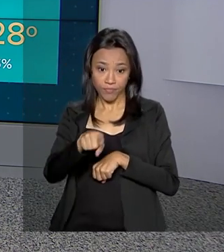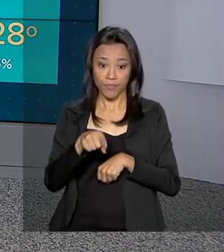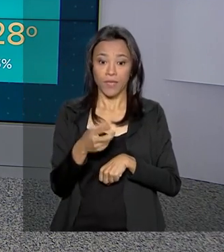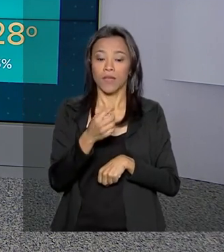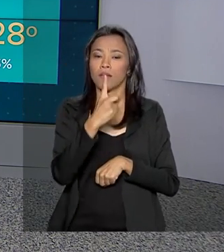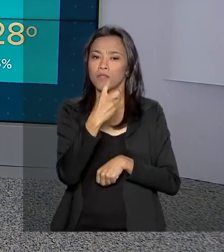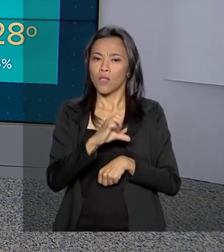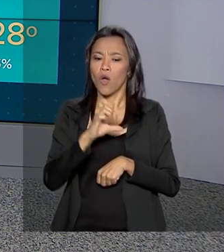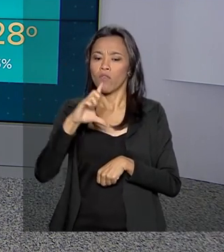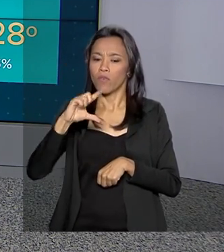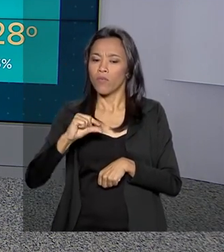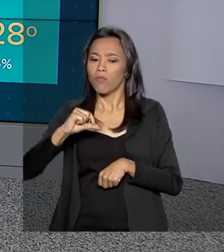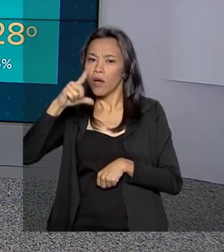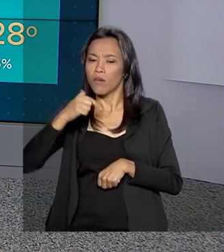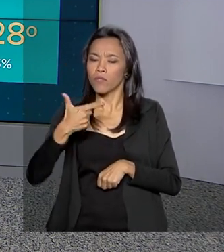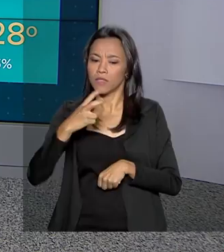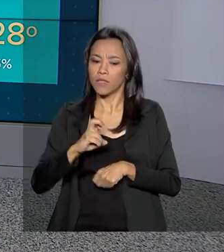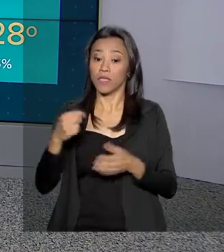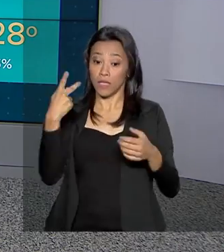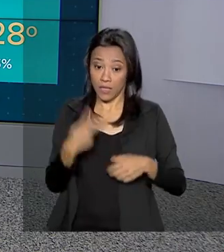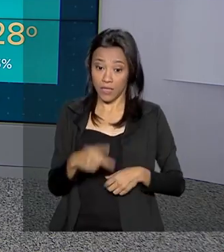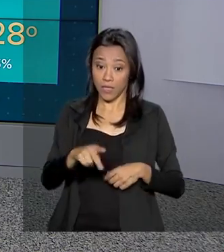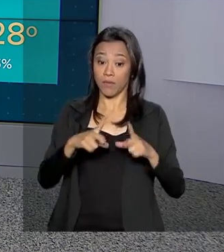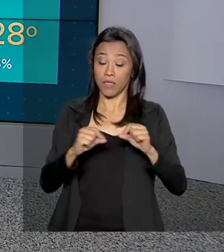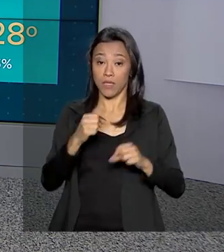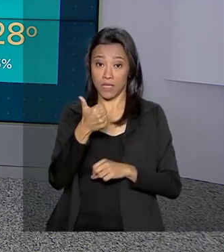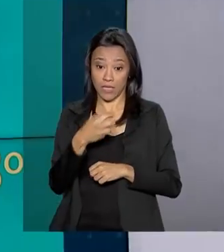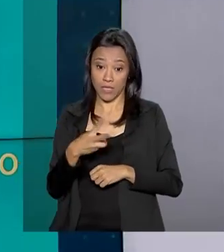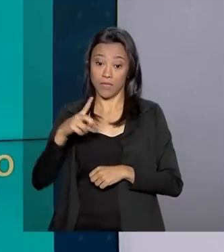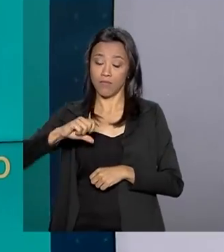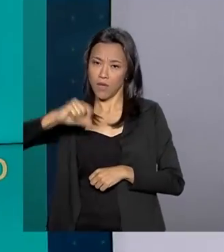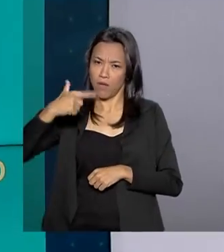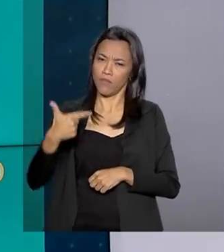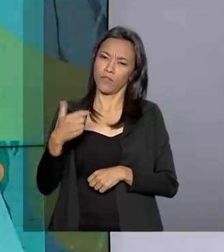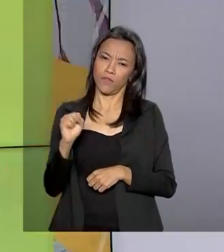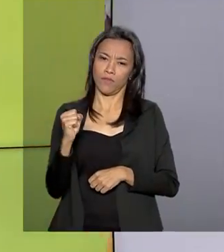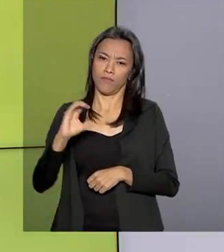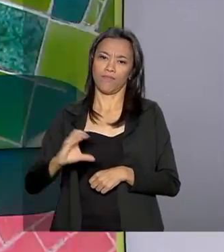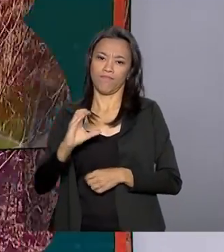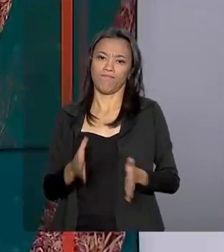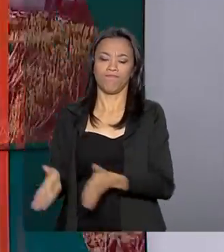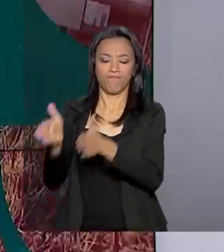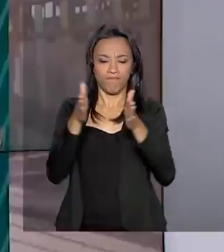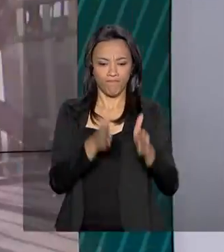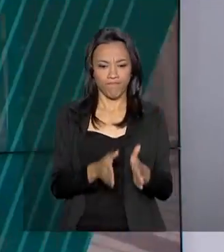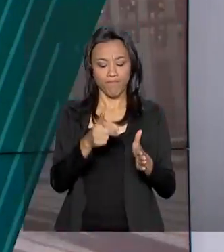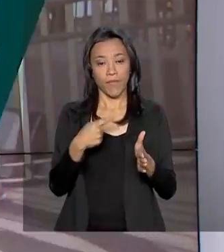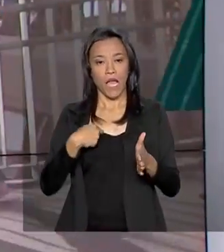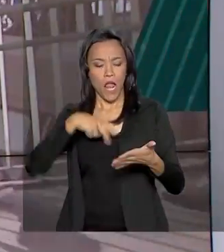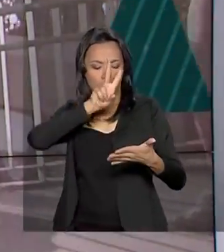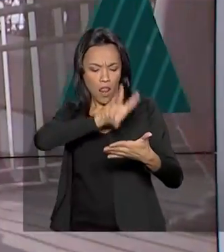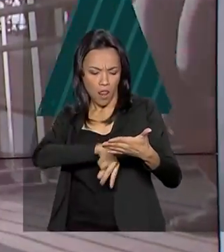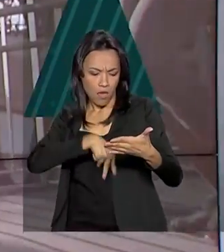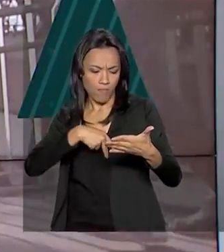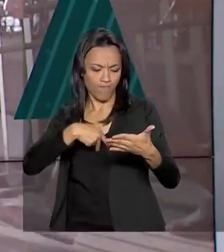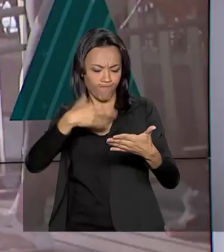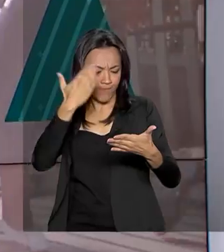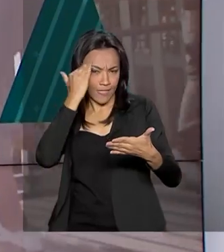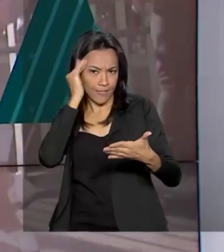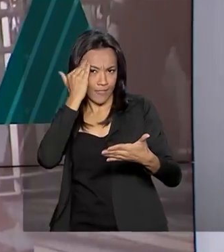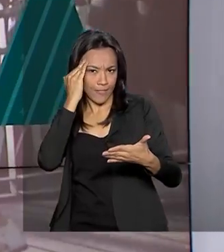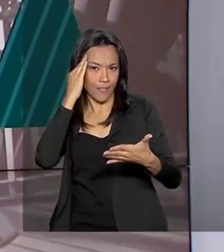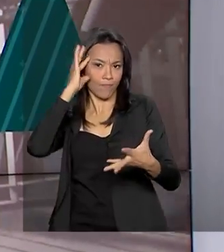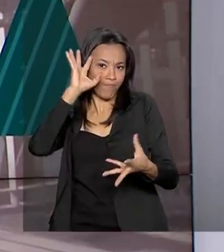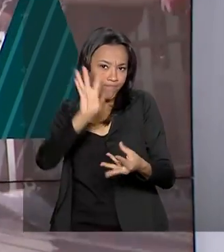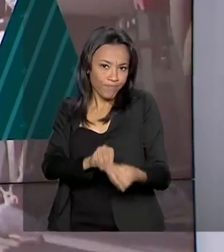aqui em Brasília, mínima de 13 e máxima de 28 graus. A capacidade de leitura e interpretação de texto de alunos